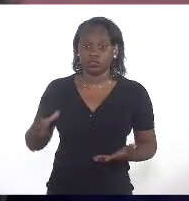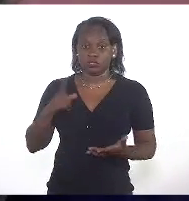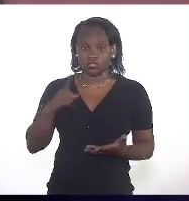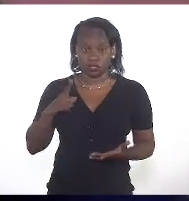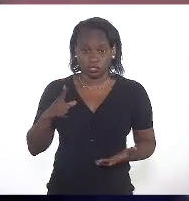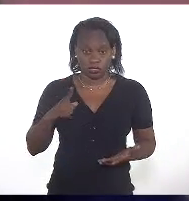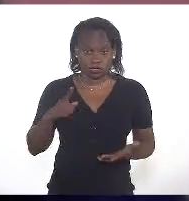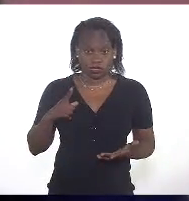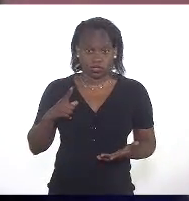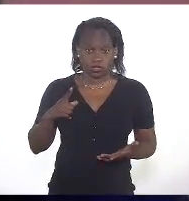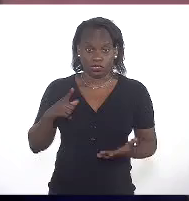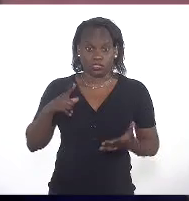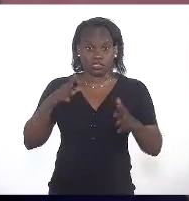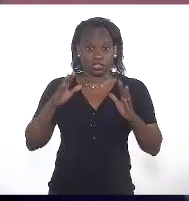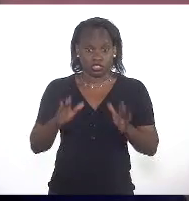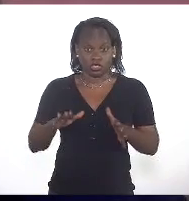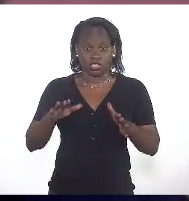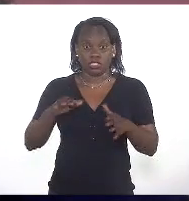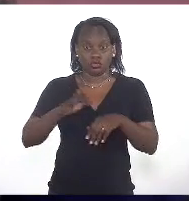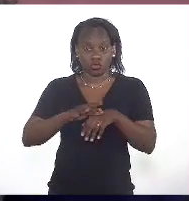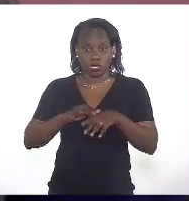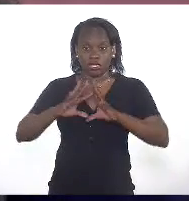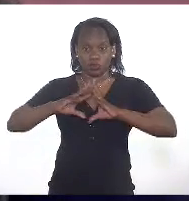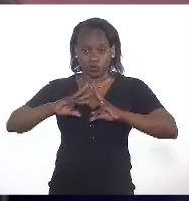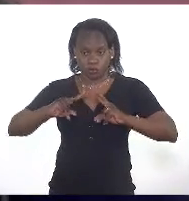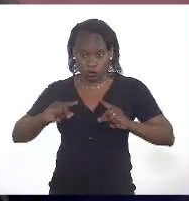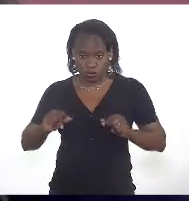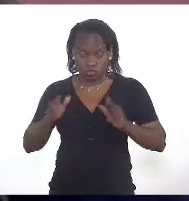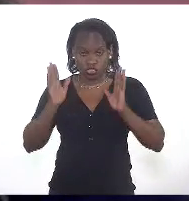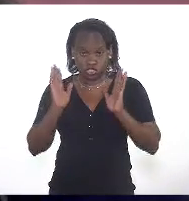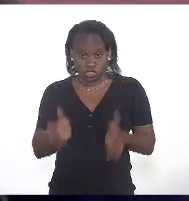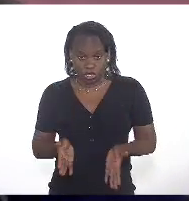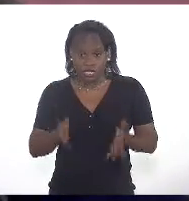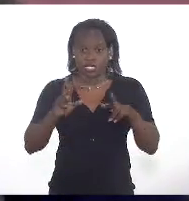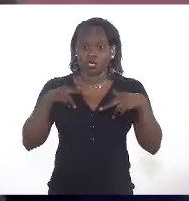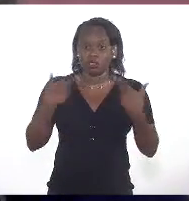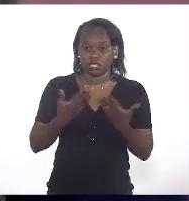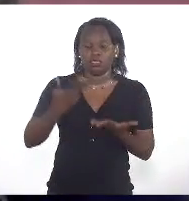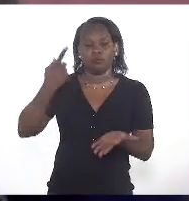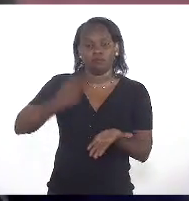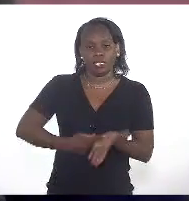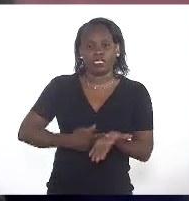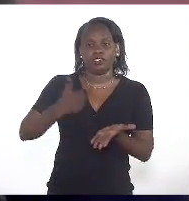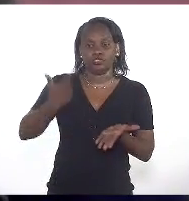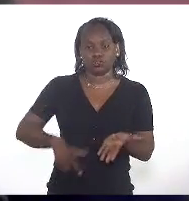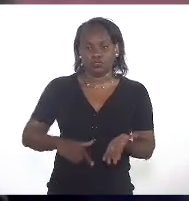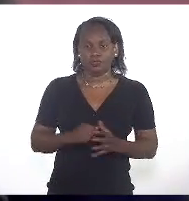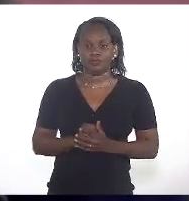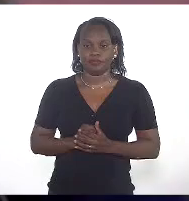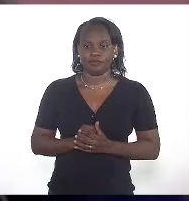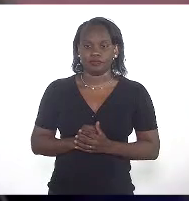já superado a doença, que essa reunião seria marcada.